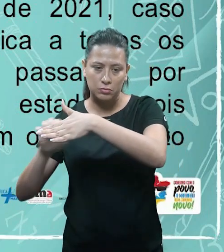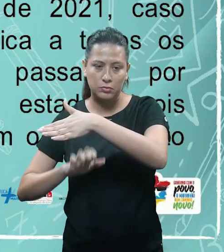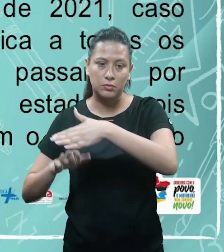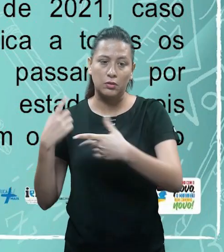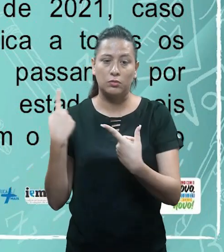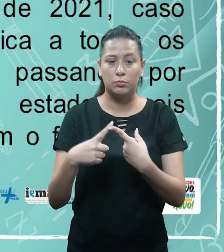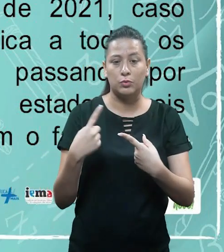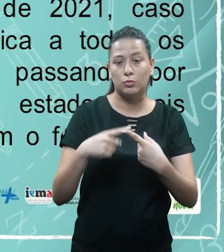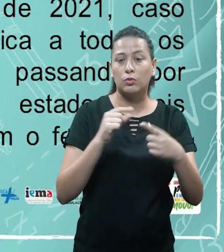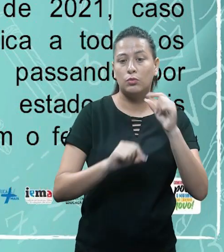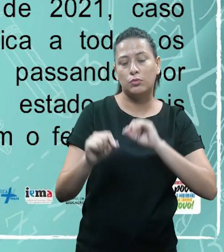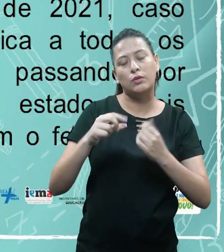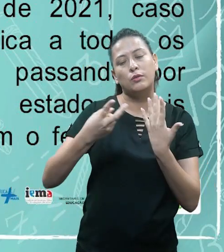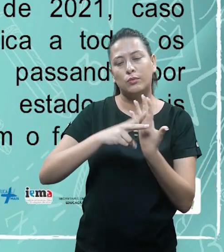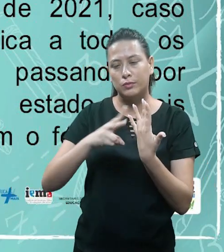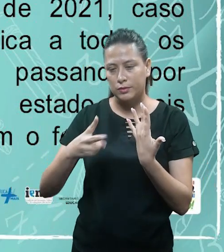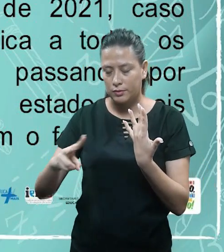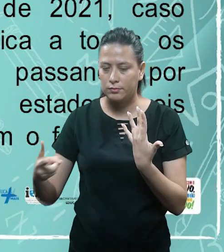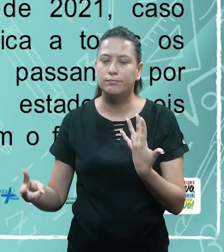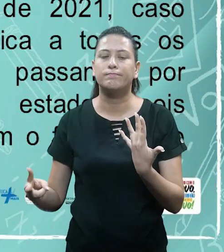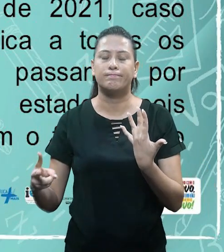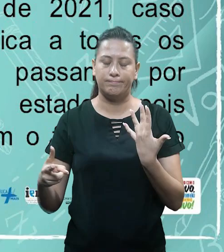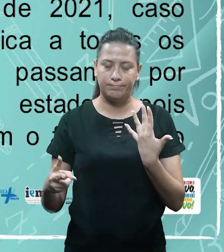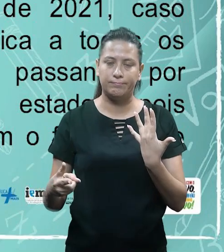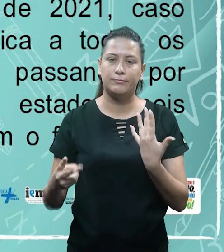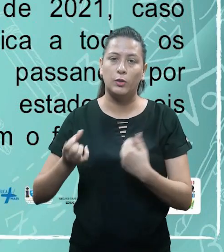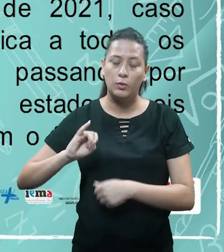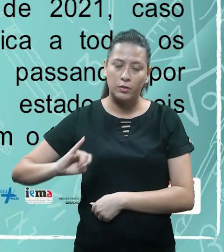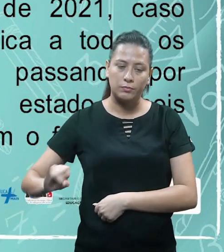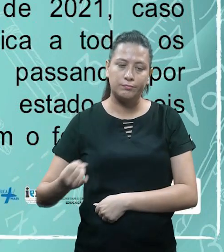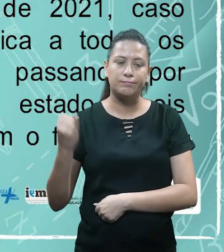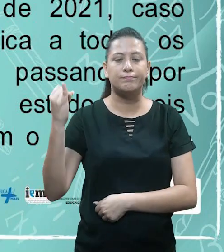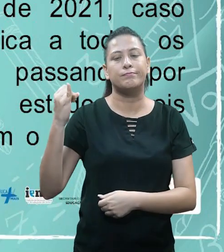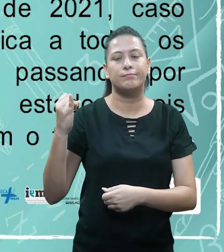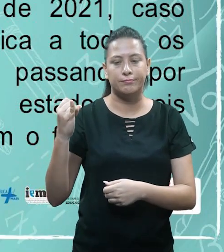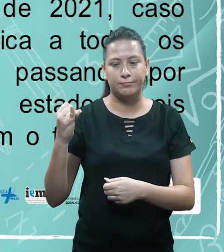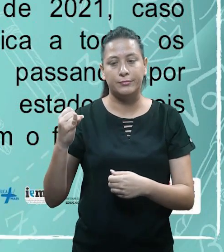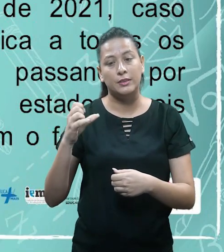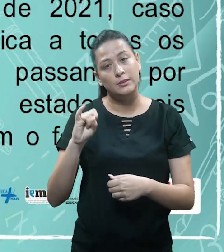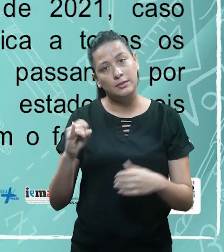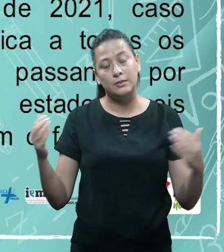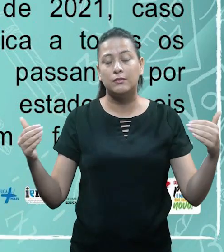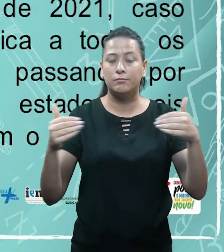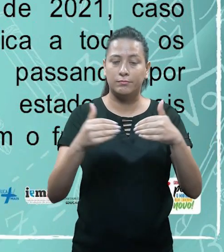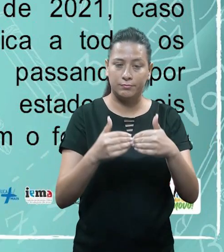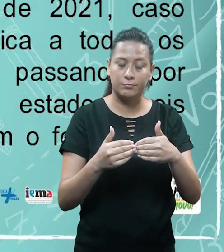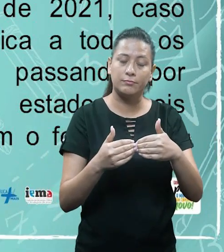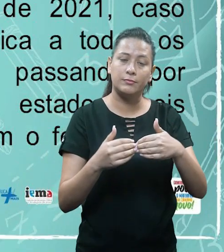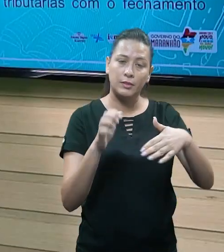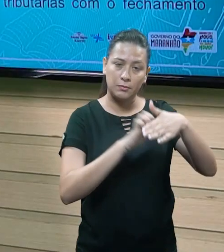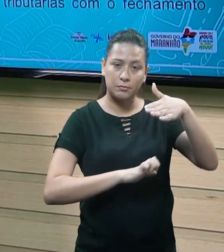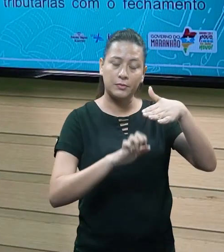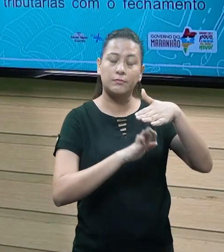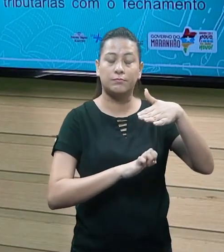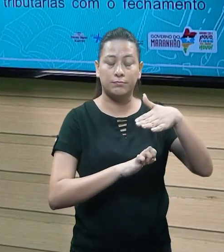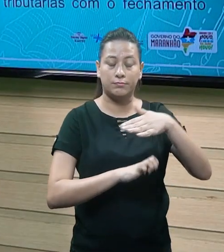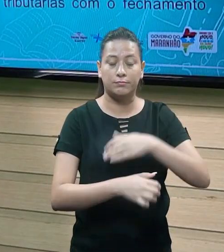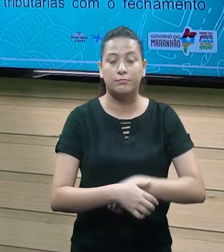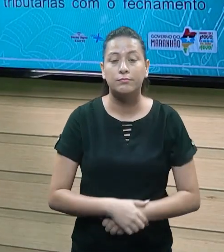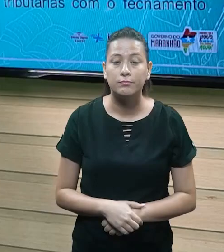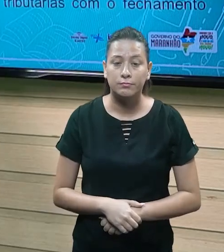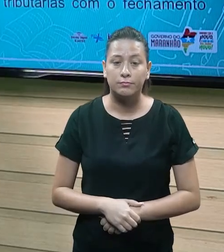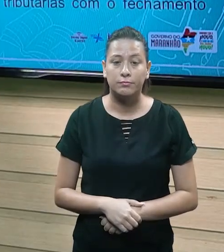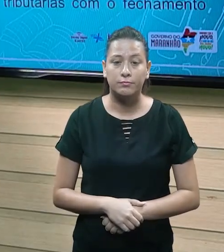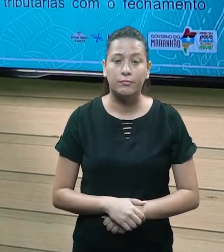é evidentemente que há consequências tributárias para o fechamento, com o fechamento de uma instituição qualquer, ok?